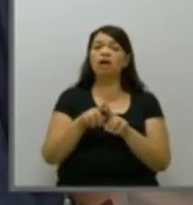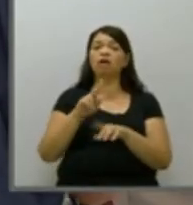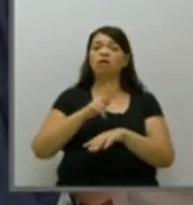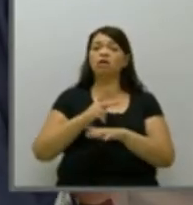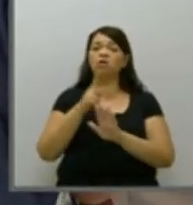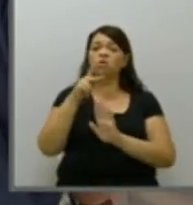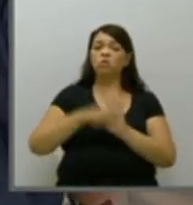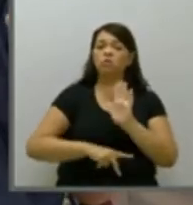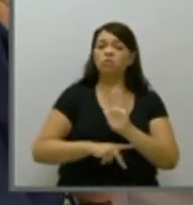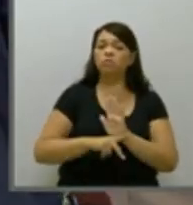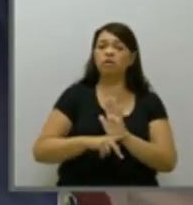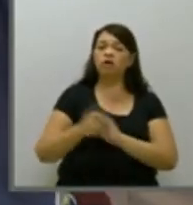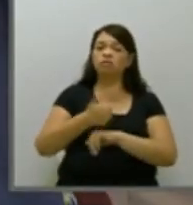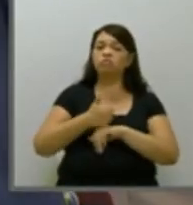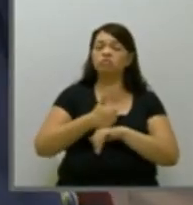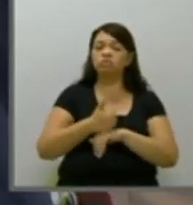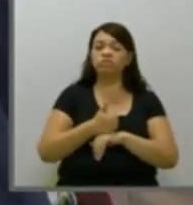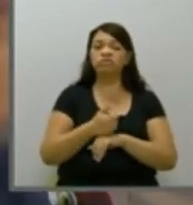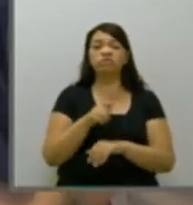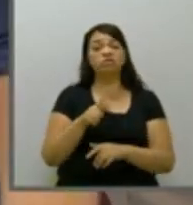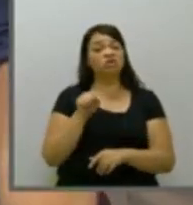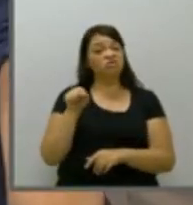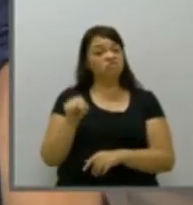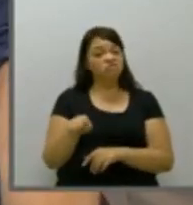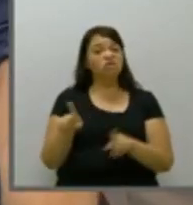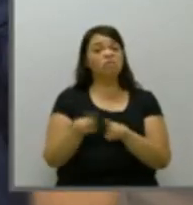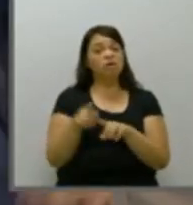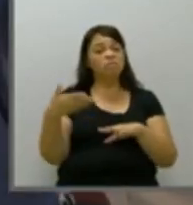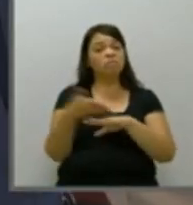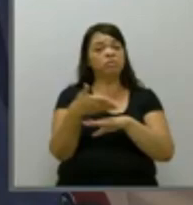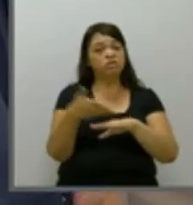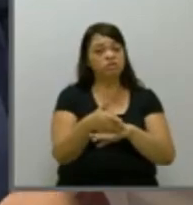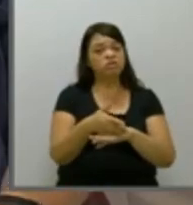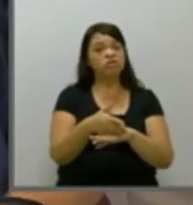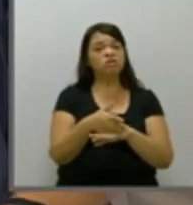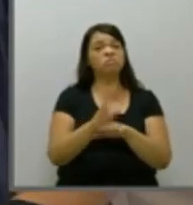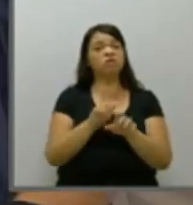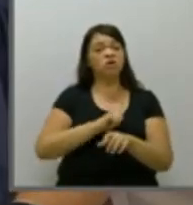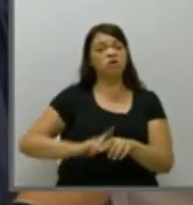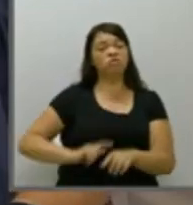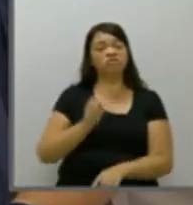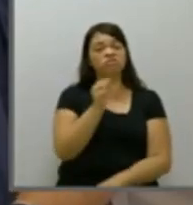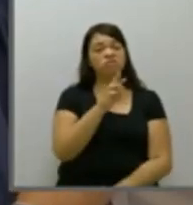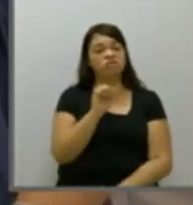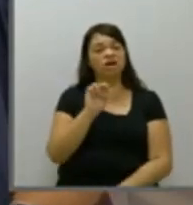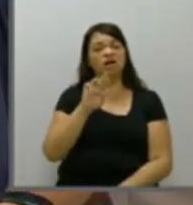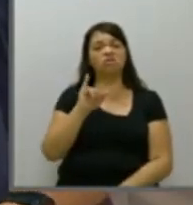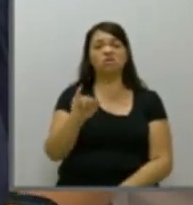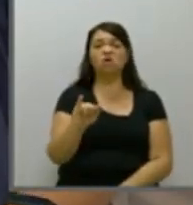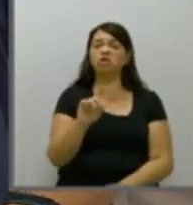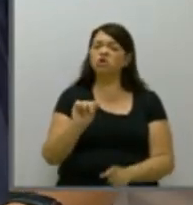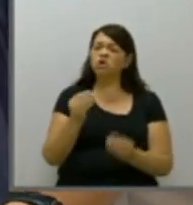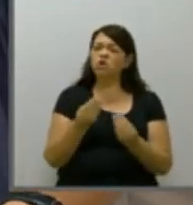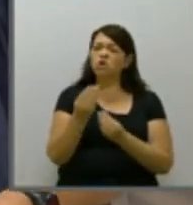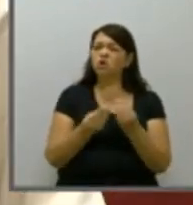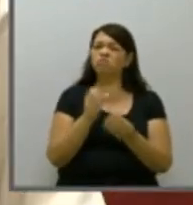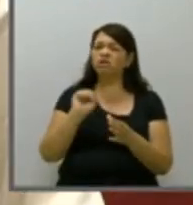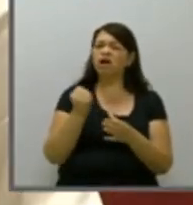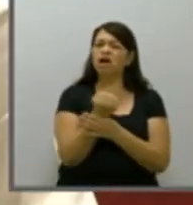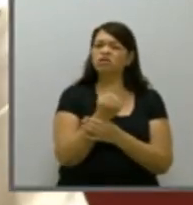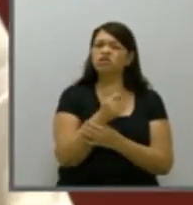que vocês fazem parte da base do governo Sartori que ataca constantemente os servidores. Que garantia nós temos que o teu governo não fará a mesma coisa?